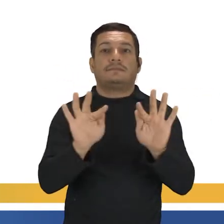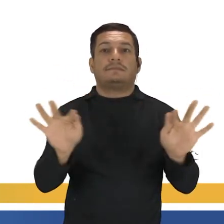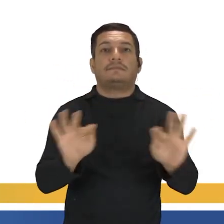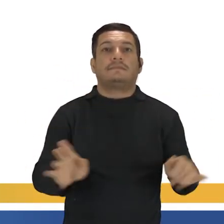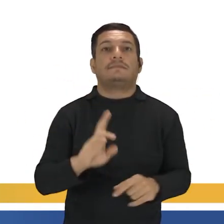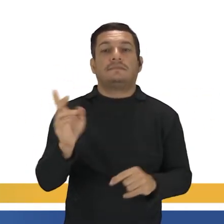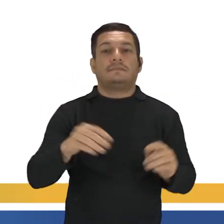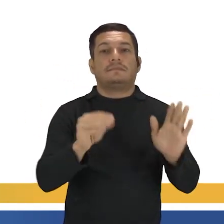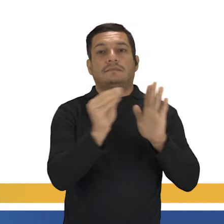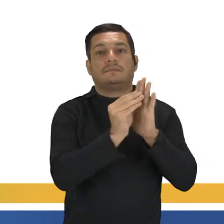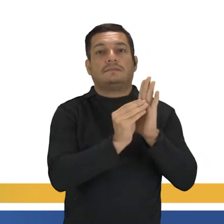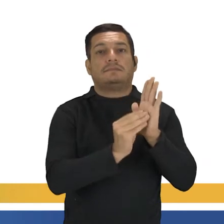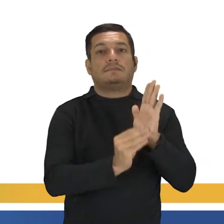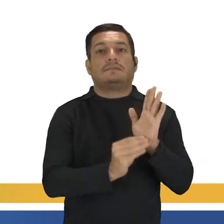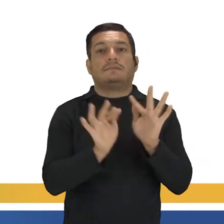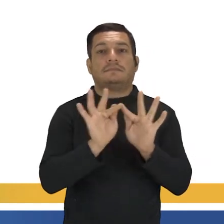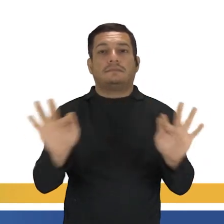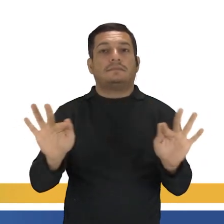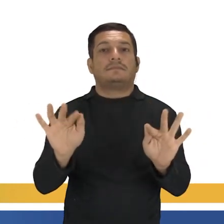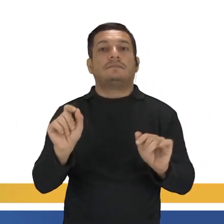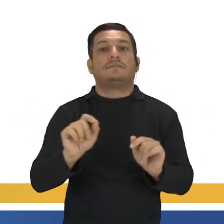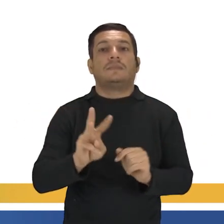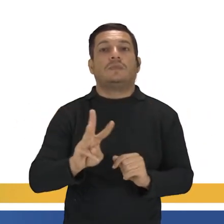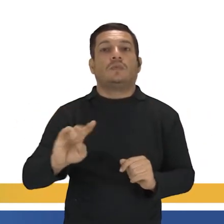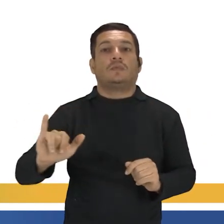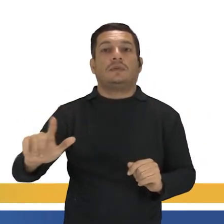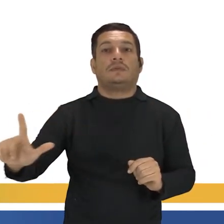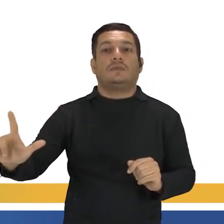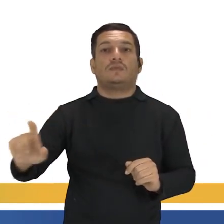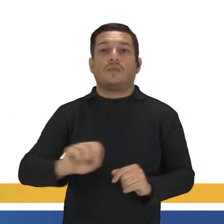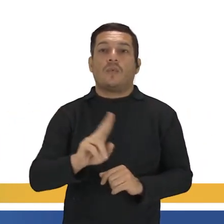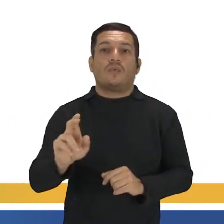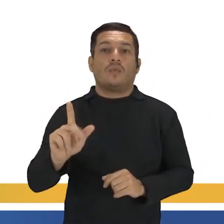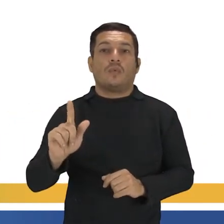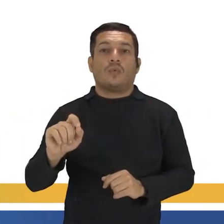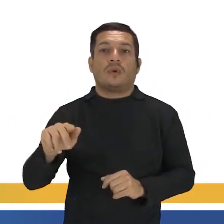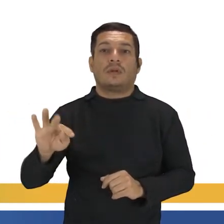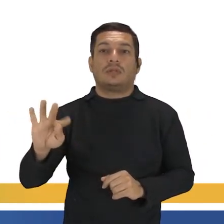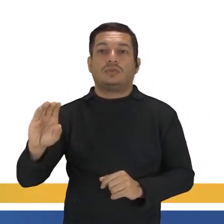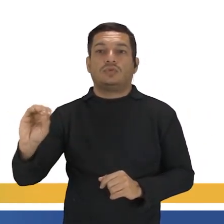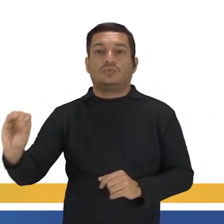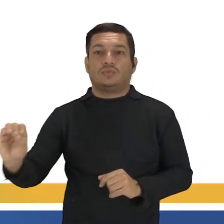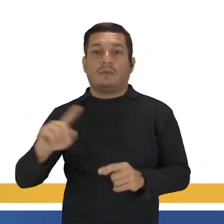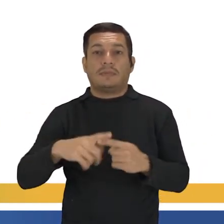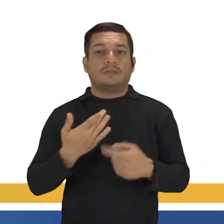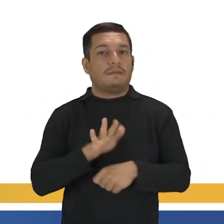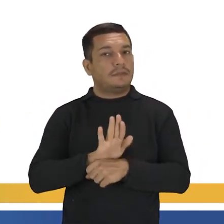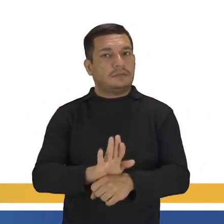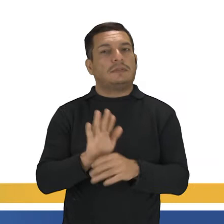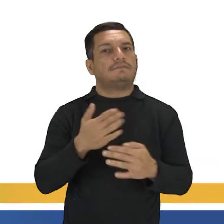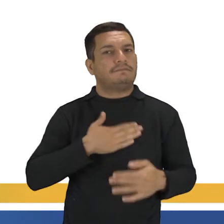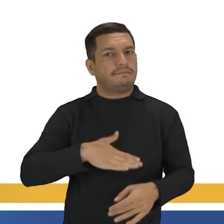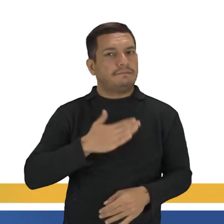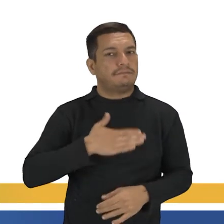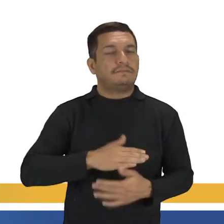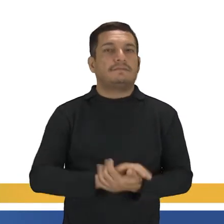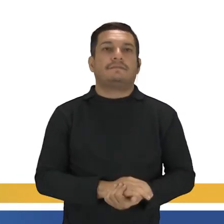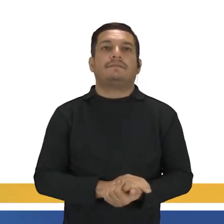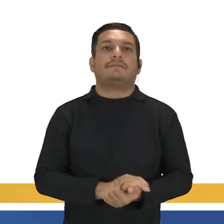preencha essa frase com will ou com going to. Mas eu vou te ajudar. Fica tranquilo.